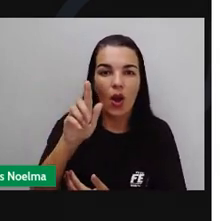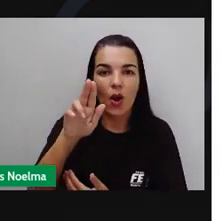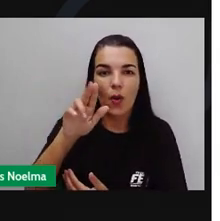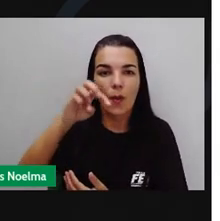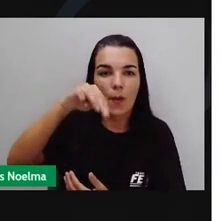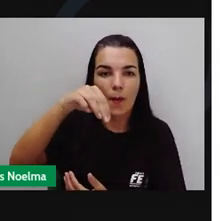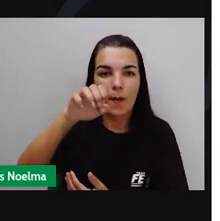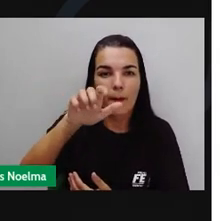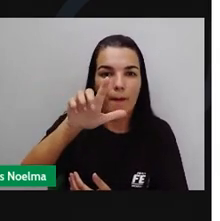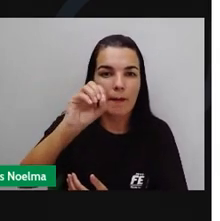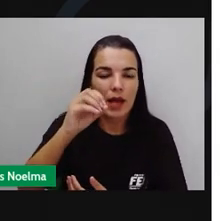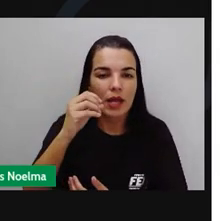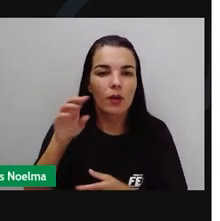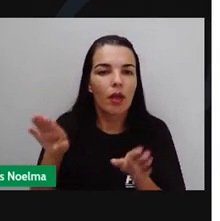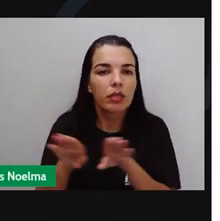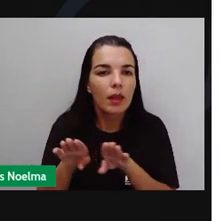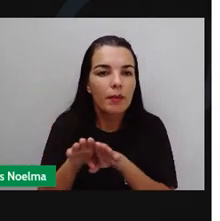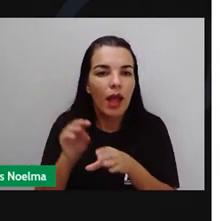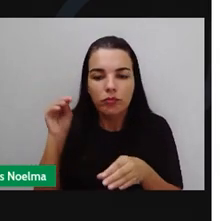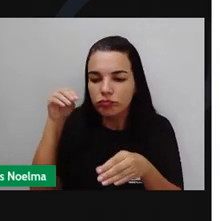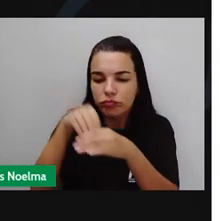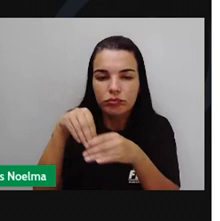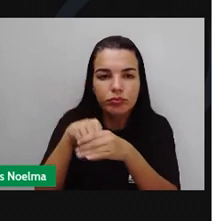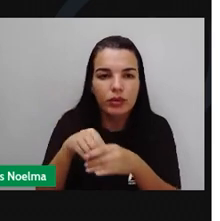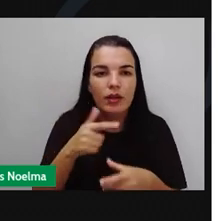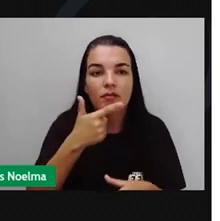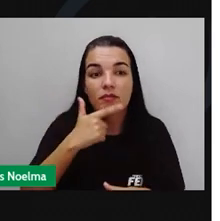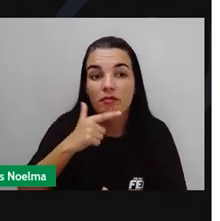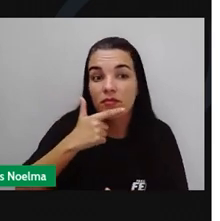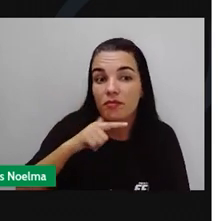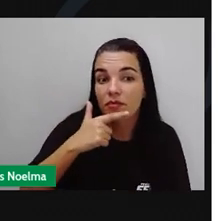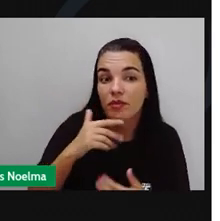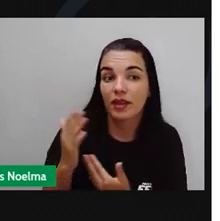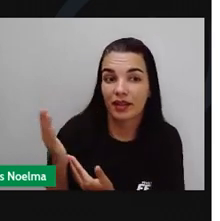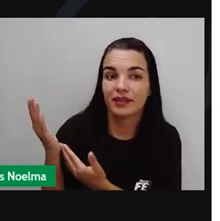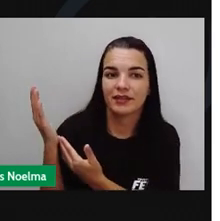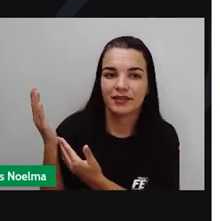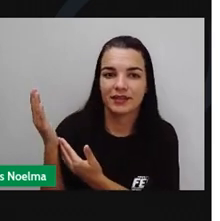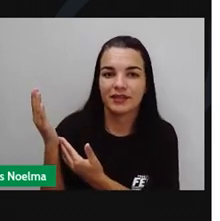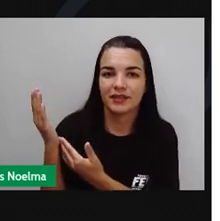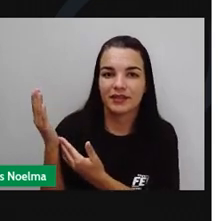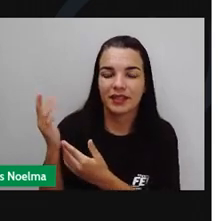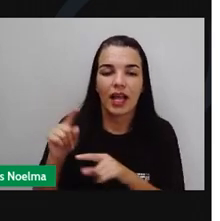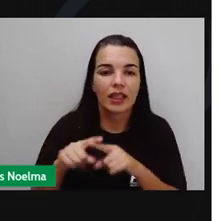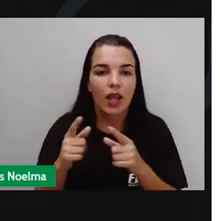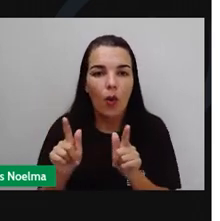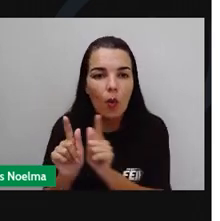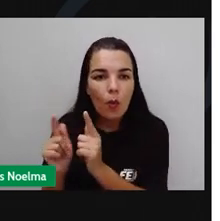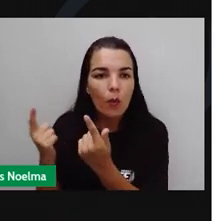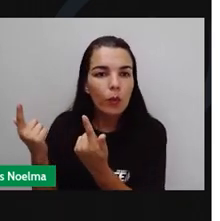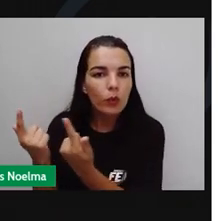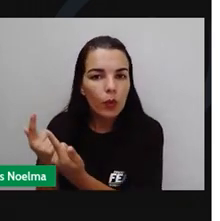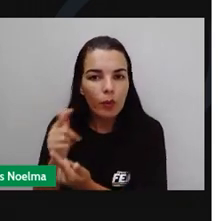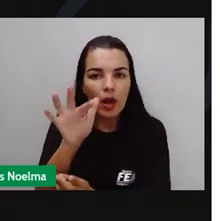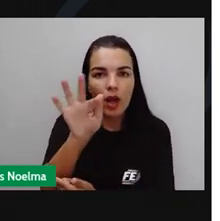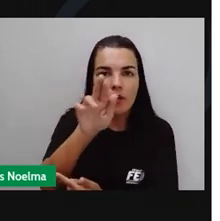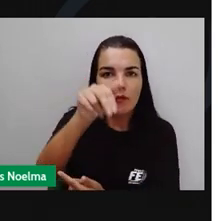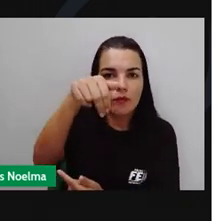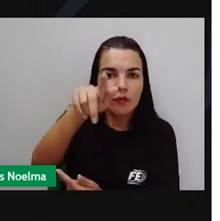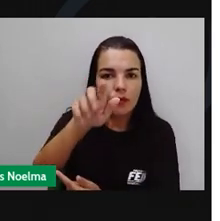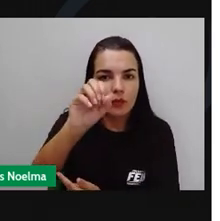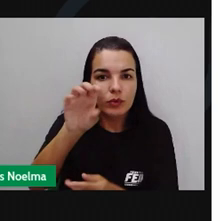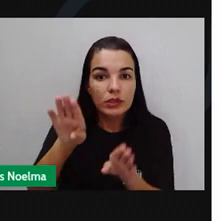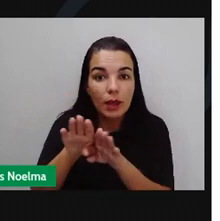microscópicos, como os usados na fabricação do queijo gorgonzola. Desse mesmo grupo de fungos foi extraída a penicilina,